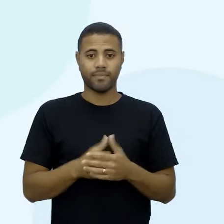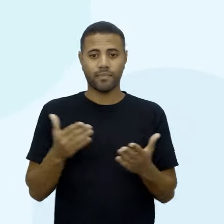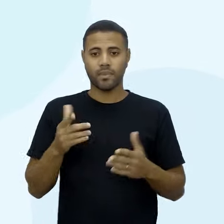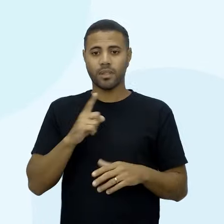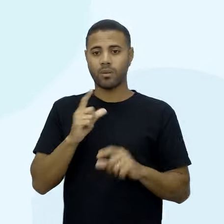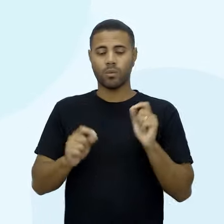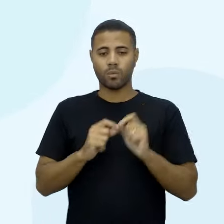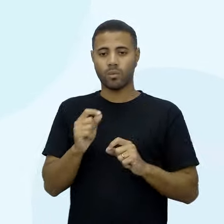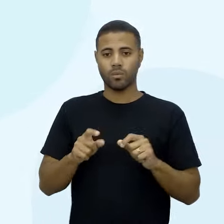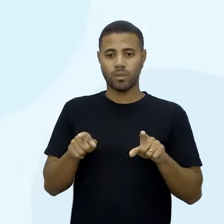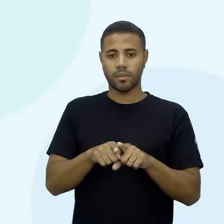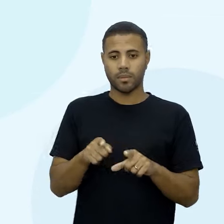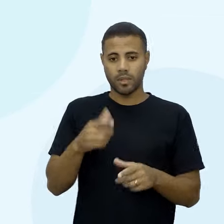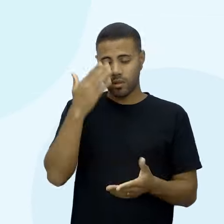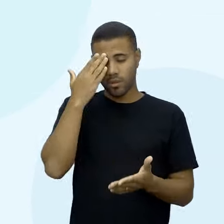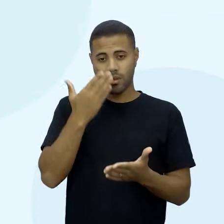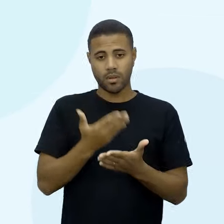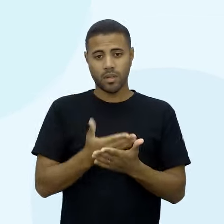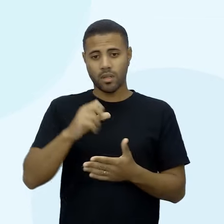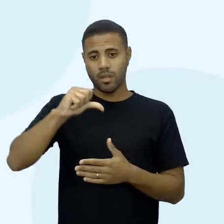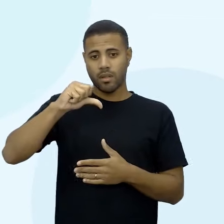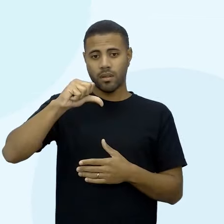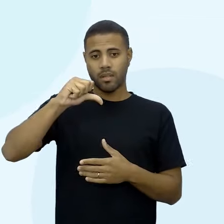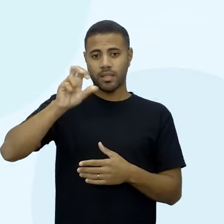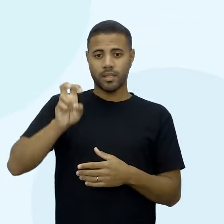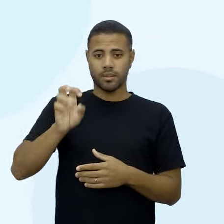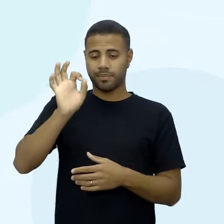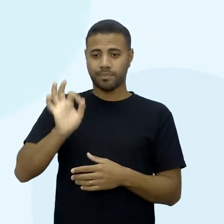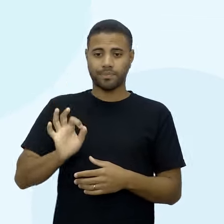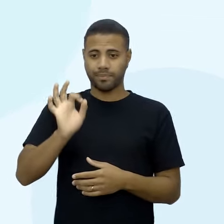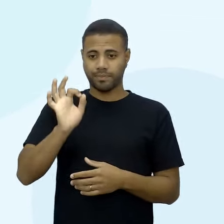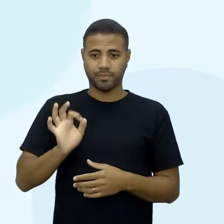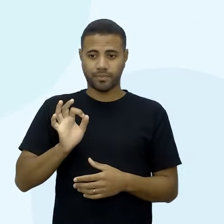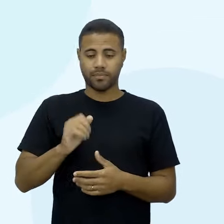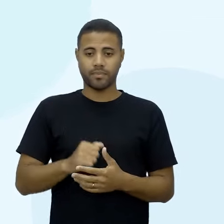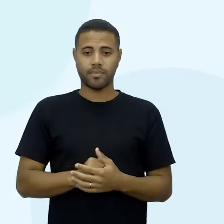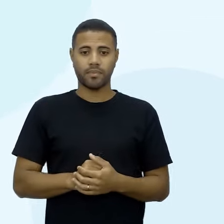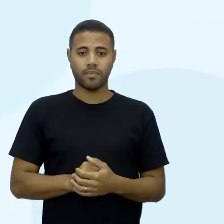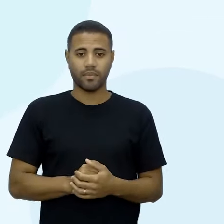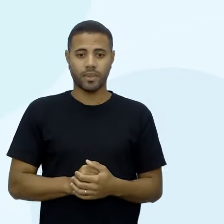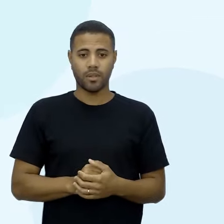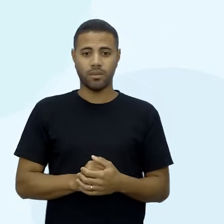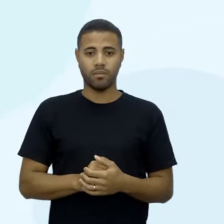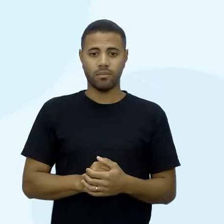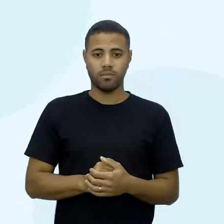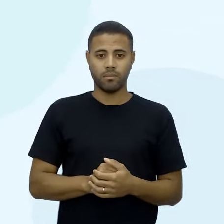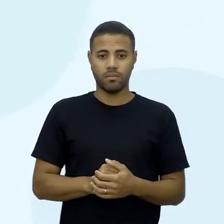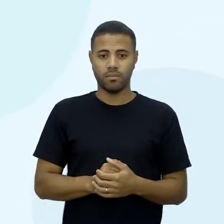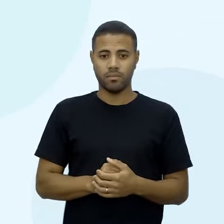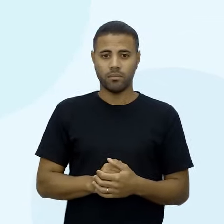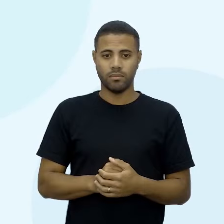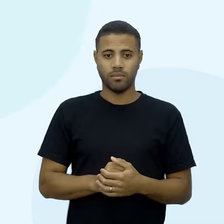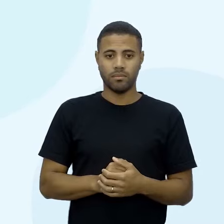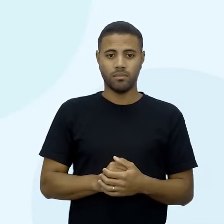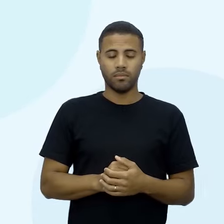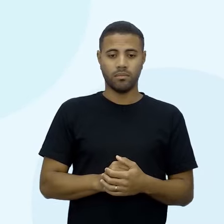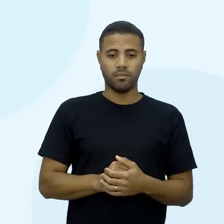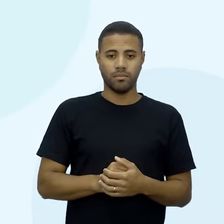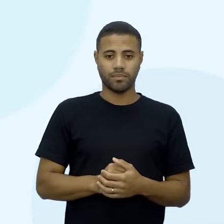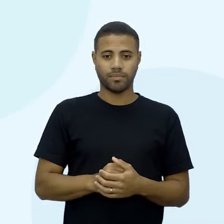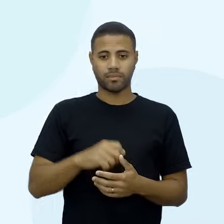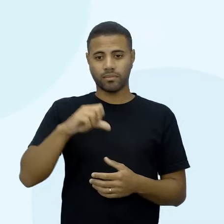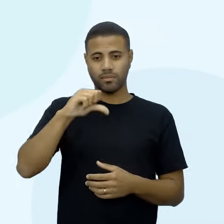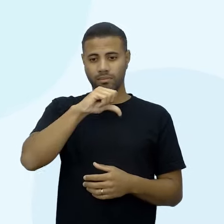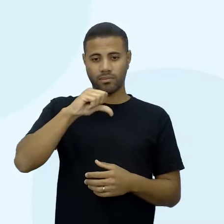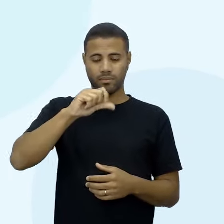tem? Um nível de confiança de 95%, temos aí o valor padronizado de 1,96, um